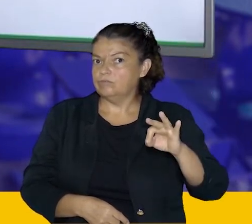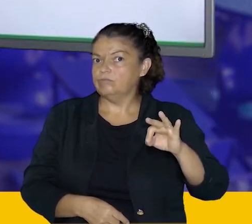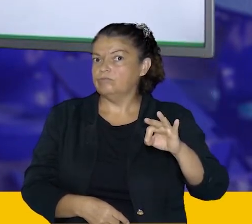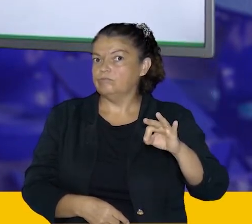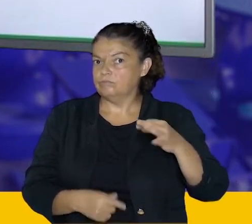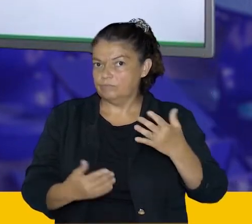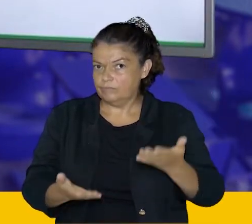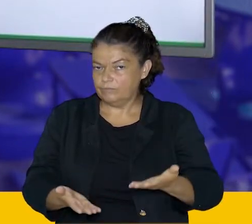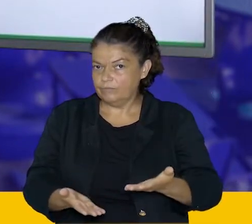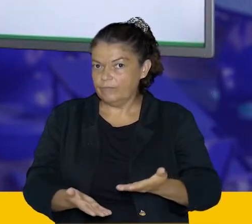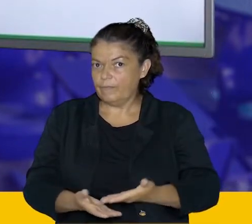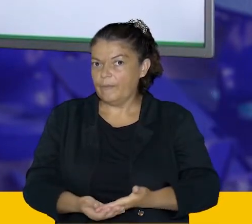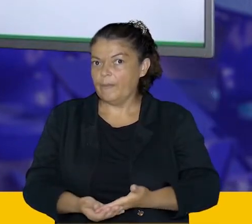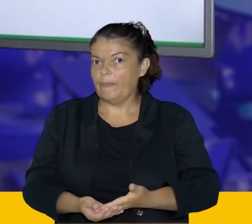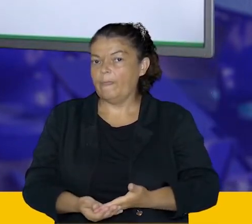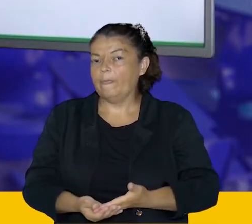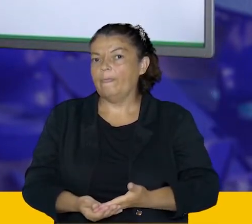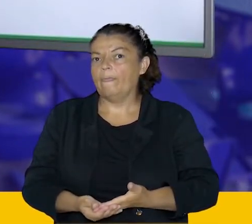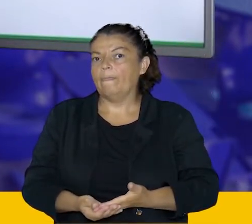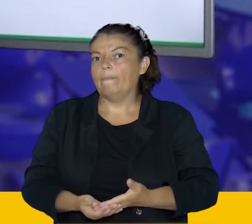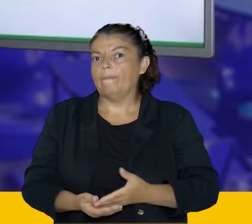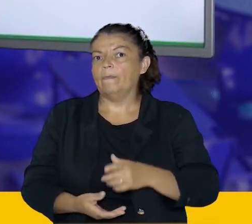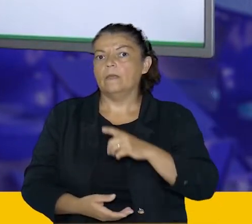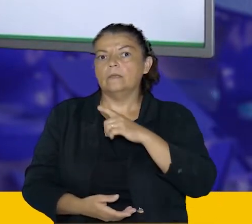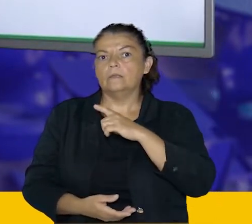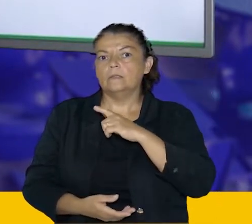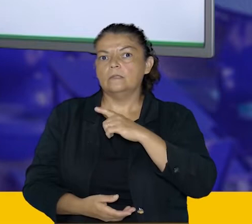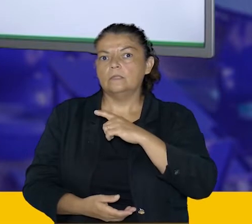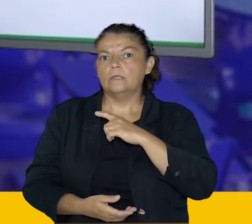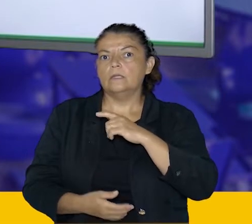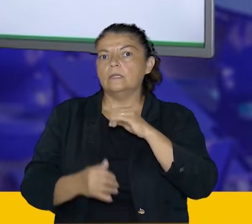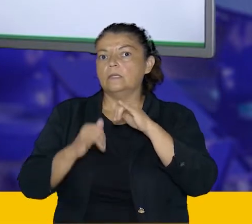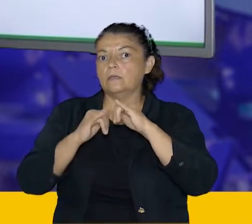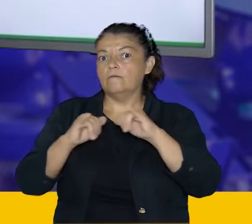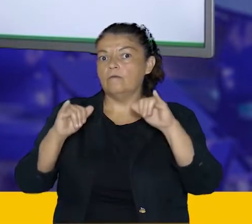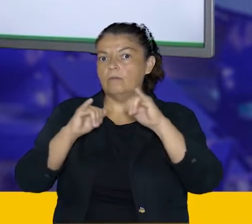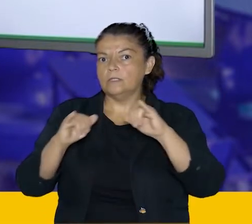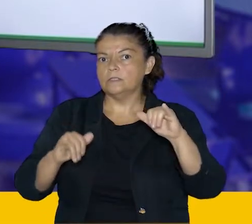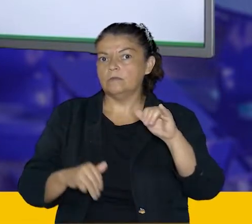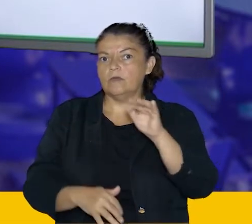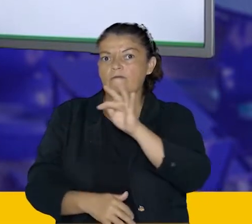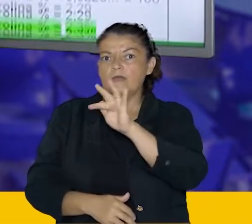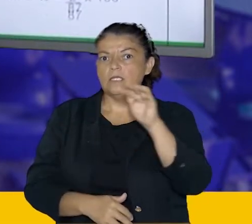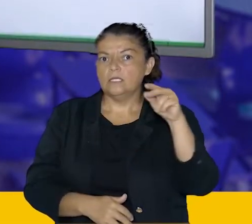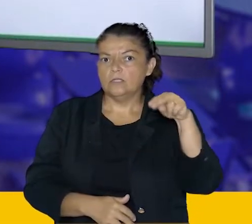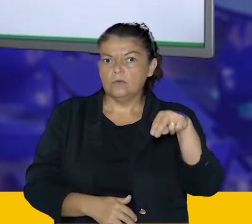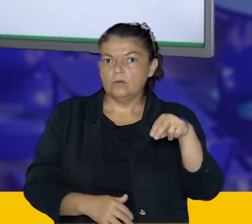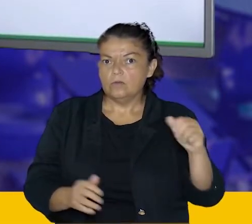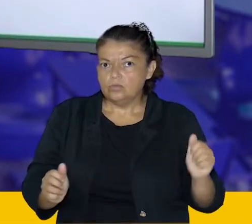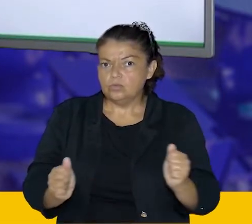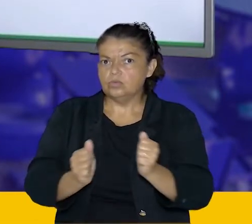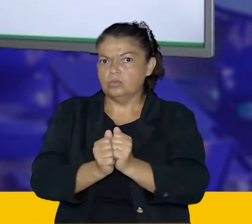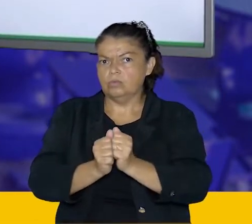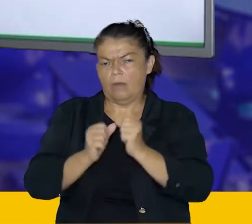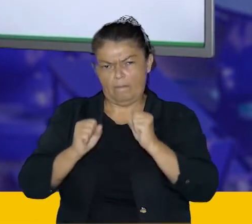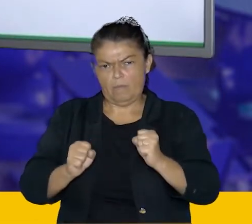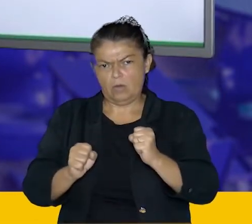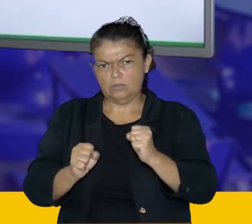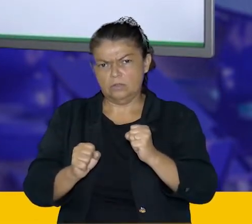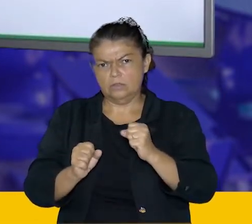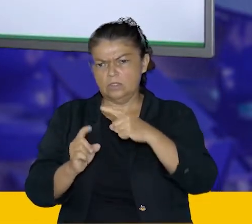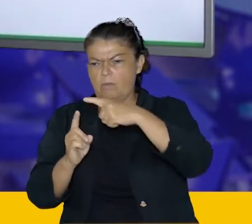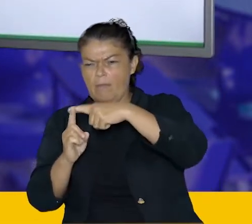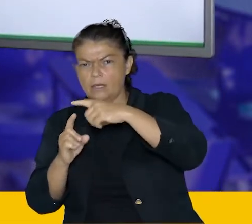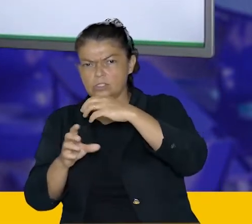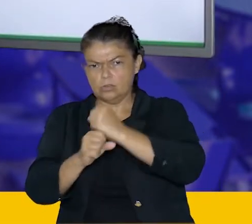a 2,3%. Só que aqui a gente tem a informação que é Fernando de Noronha junto. Então eu poderia fazer somando,